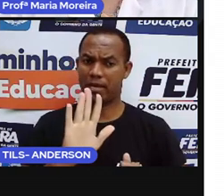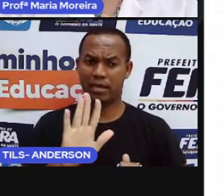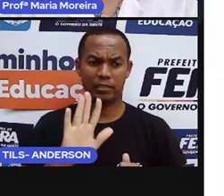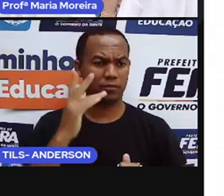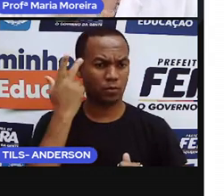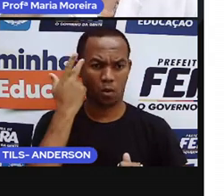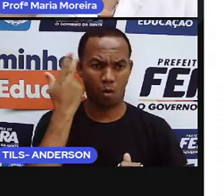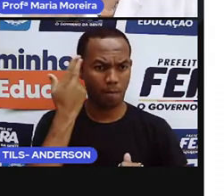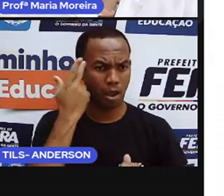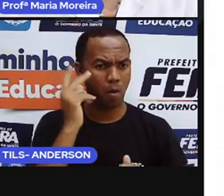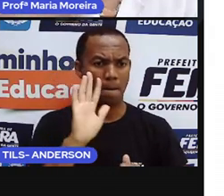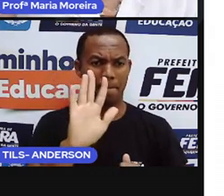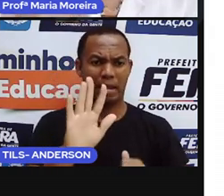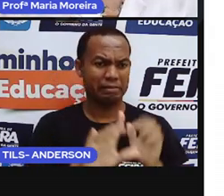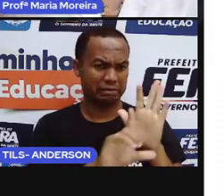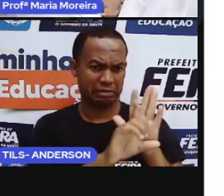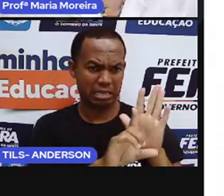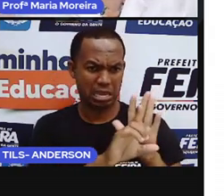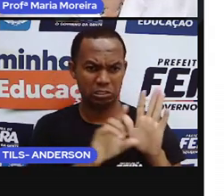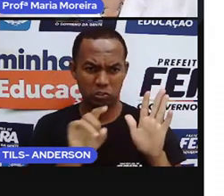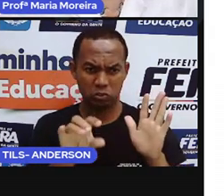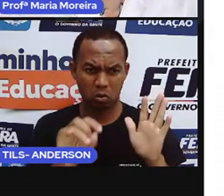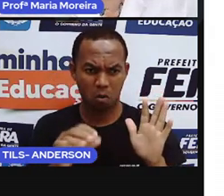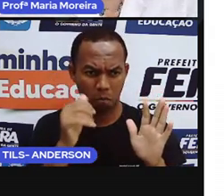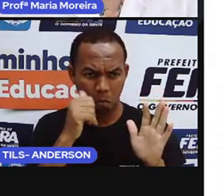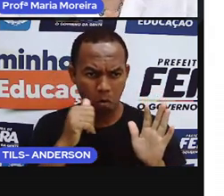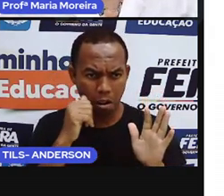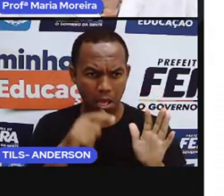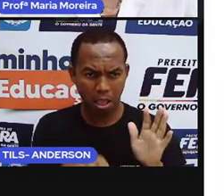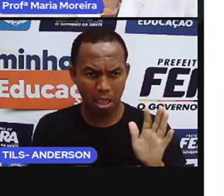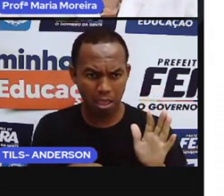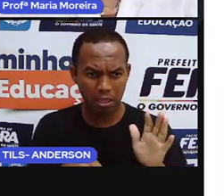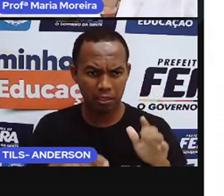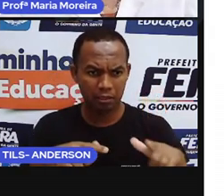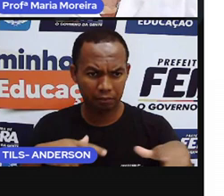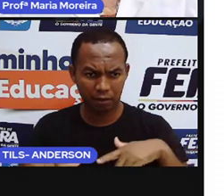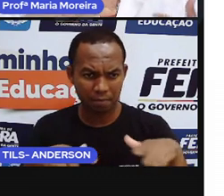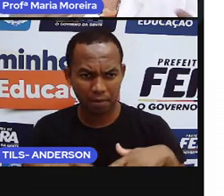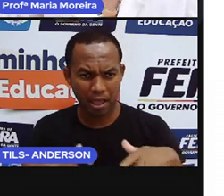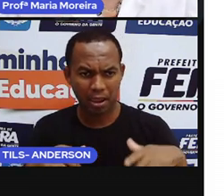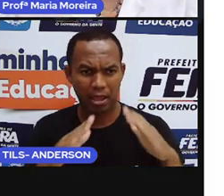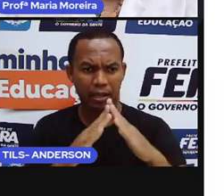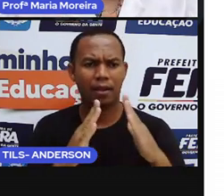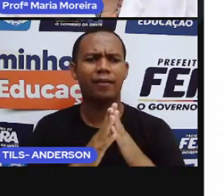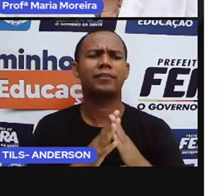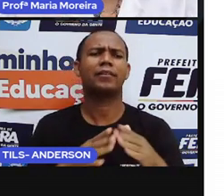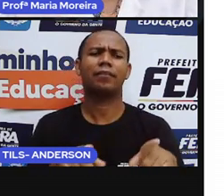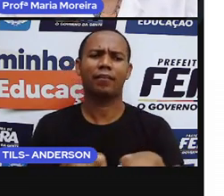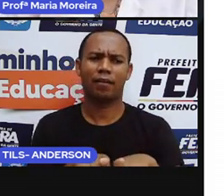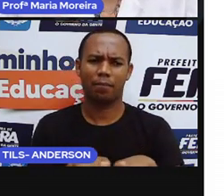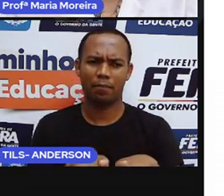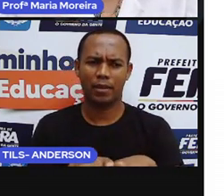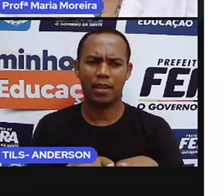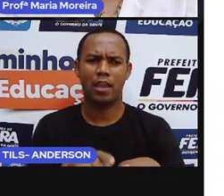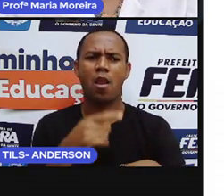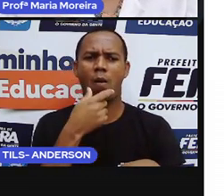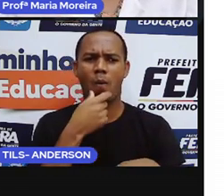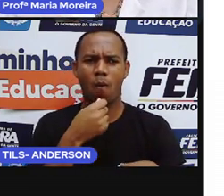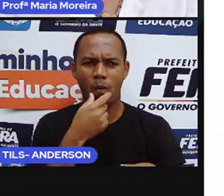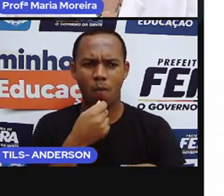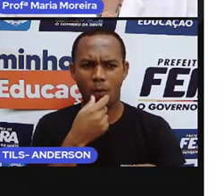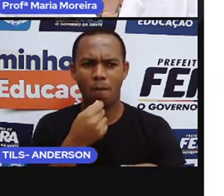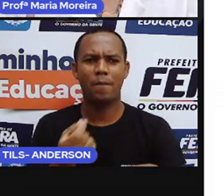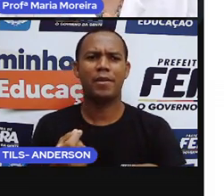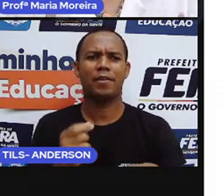dizer que é uma lei que só e somente só a mulher pode fazer isso. Porque, inclusive, os homens, né? Que fica aqui a dica para